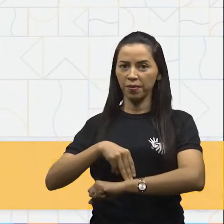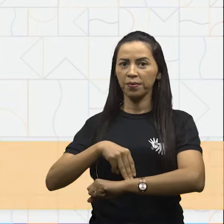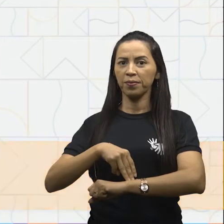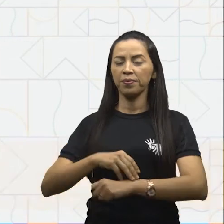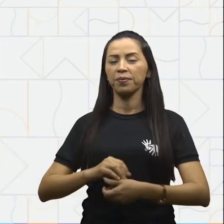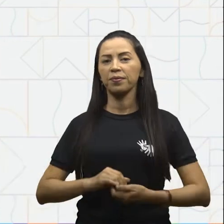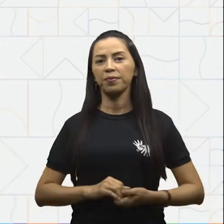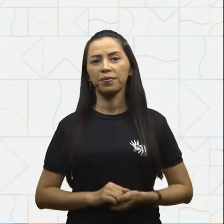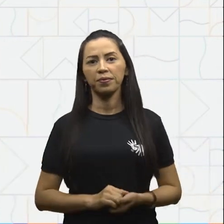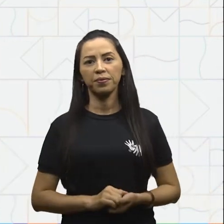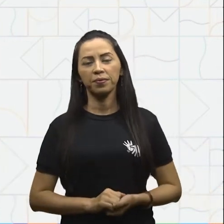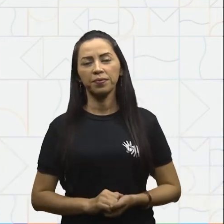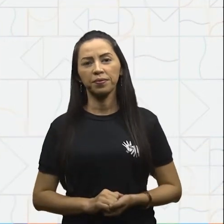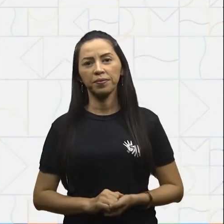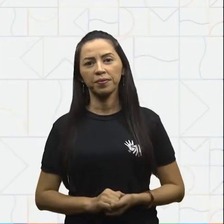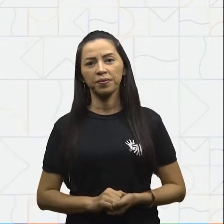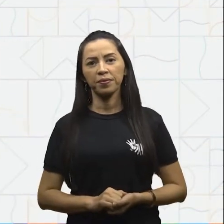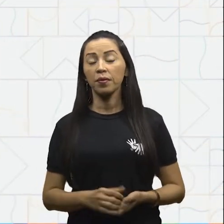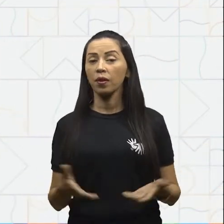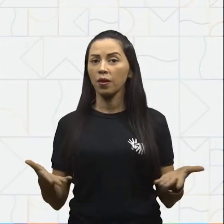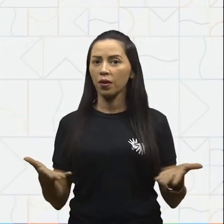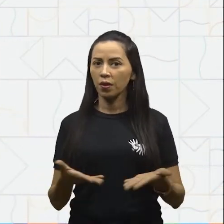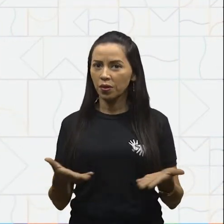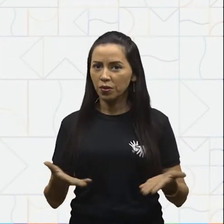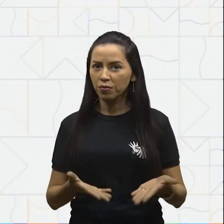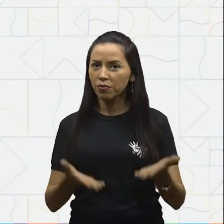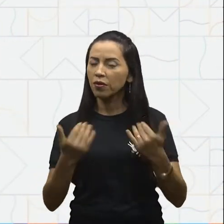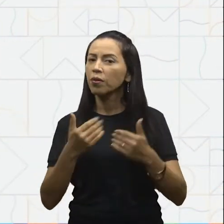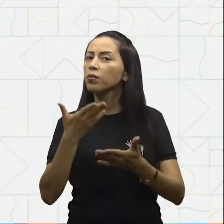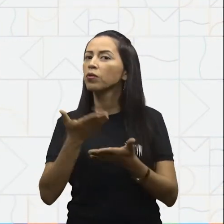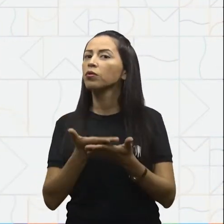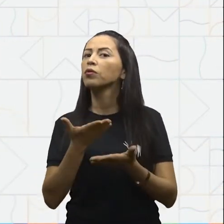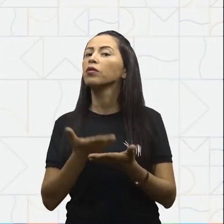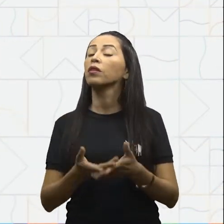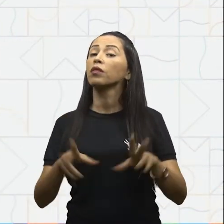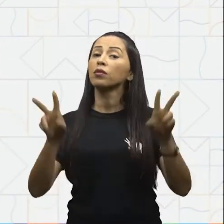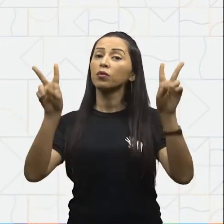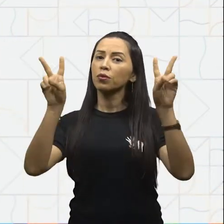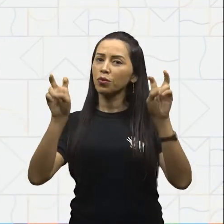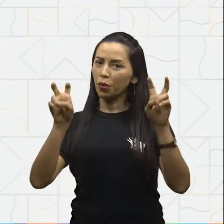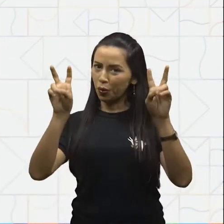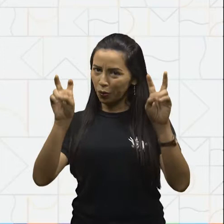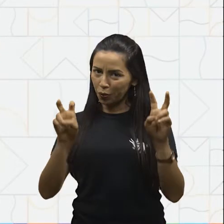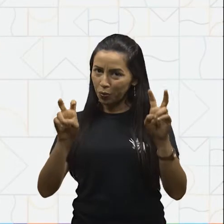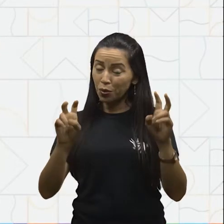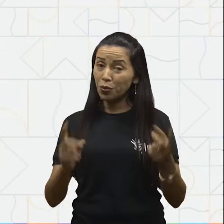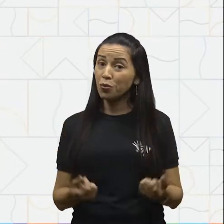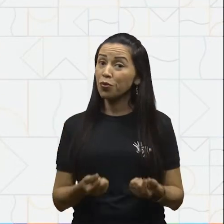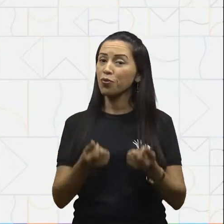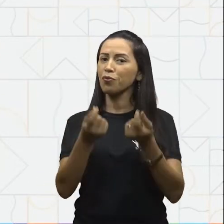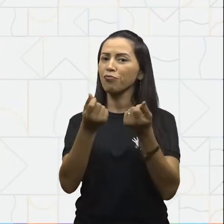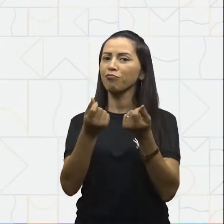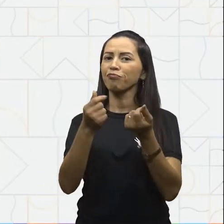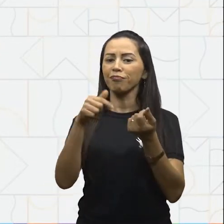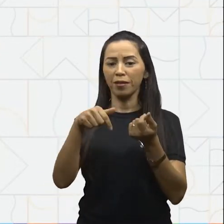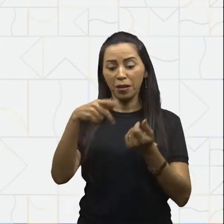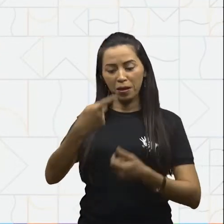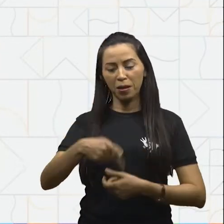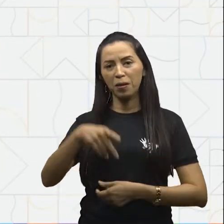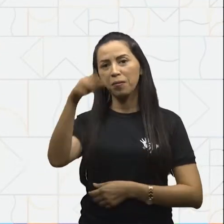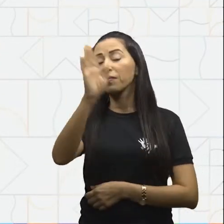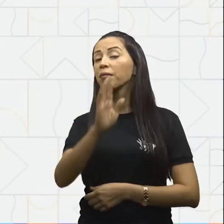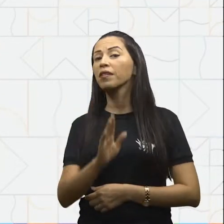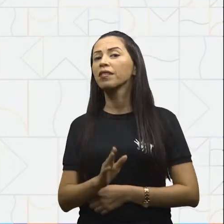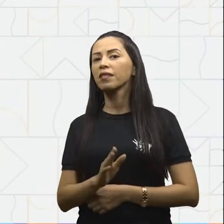Educacionais da CEMED. Hoje iremos estudar sobre o sistema monetário brasileiro,